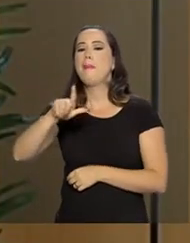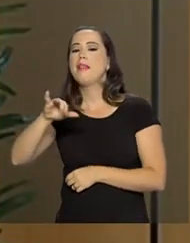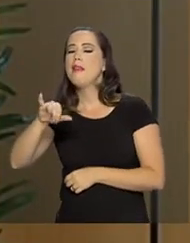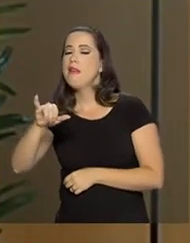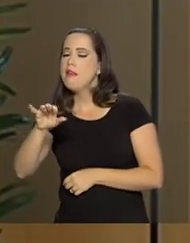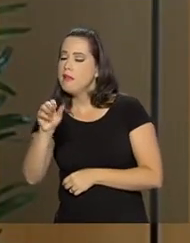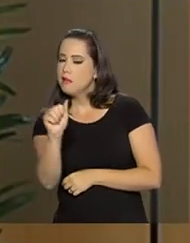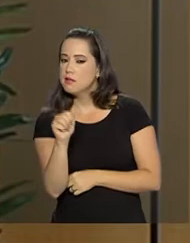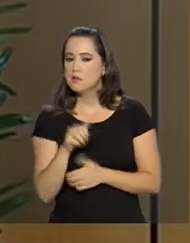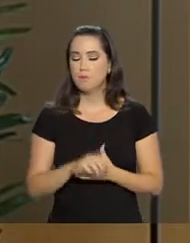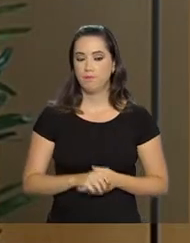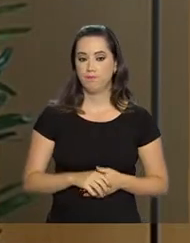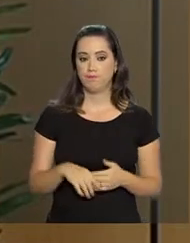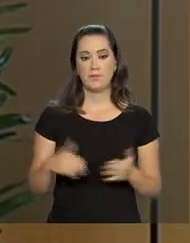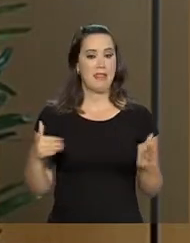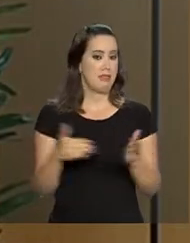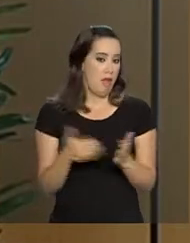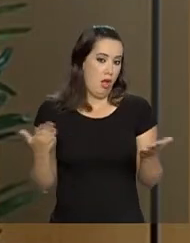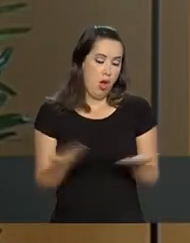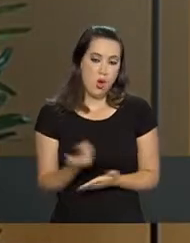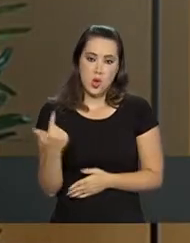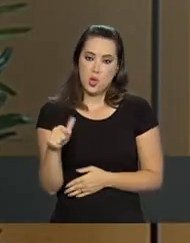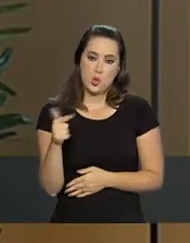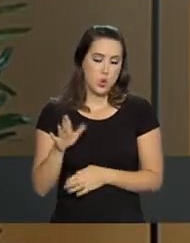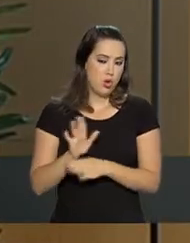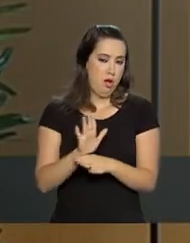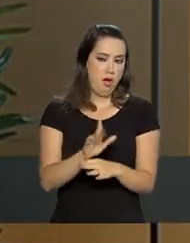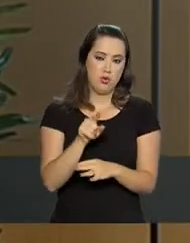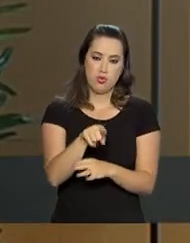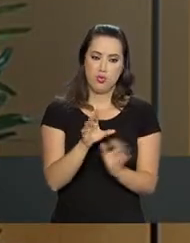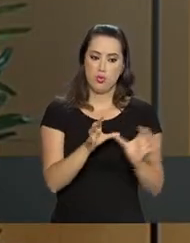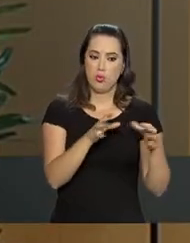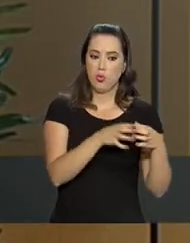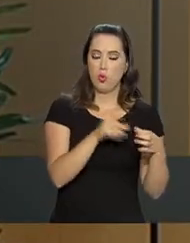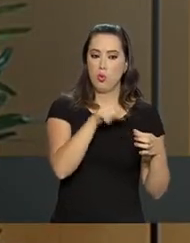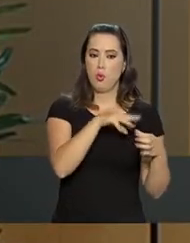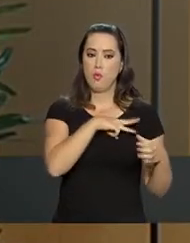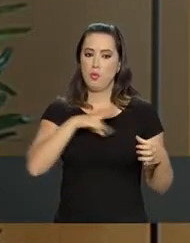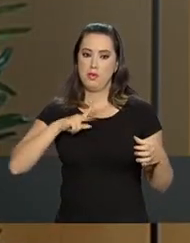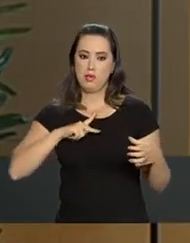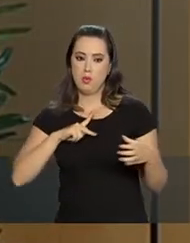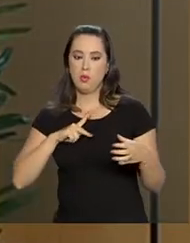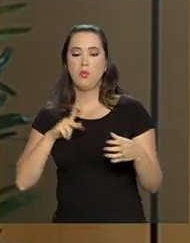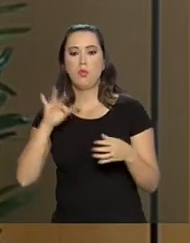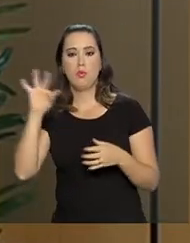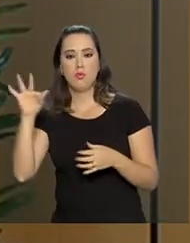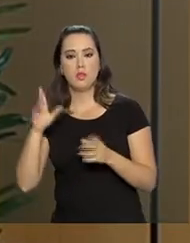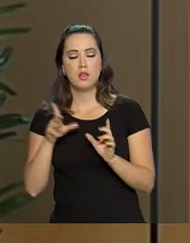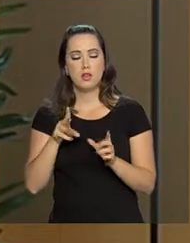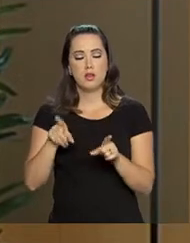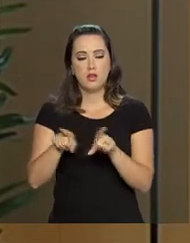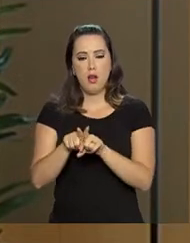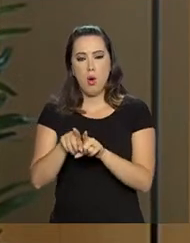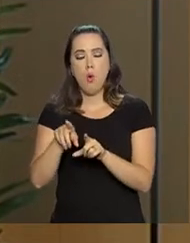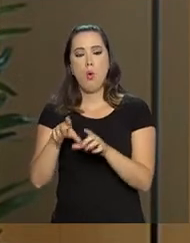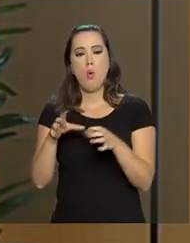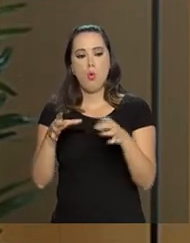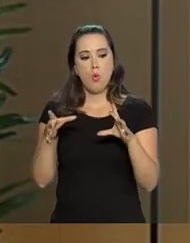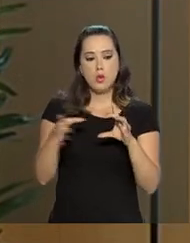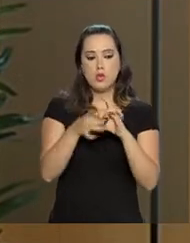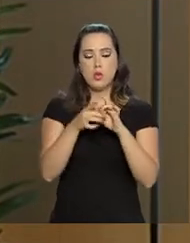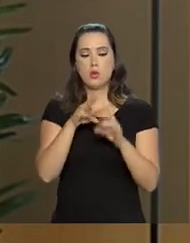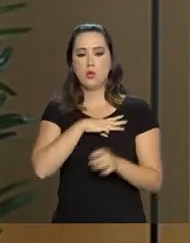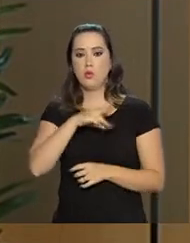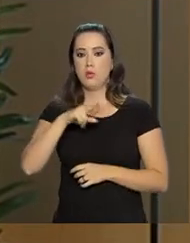Até aqui, nós não tínhamos uma colaboração entre o Ministério Público Federal e o Ministério Público Estadual. O Ministério